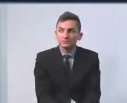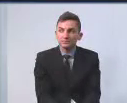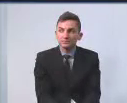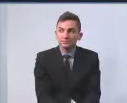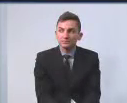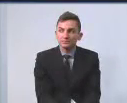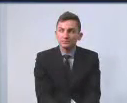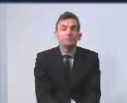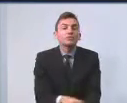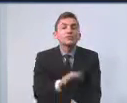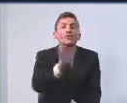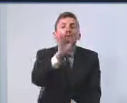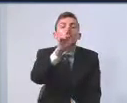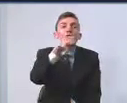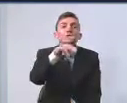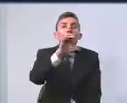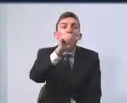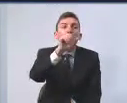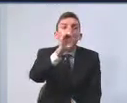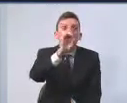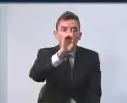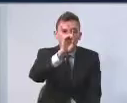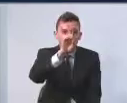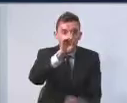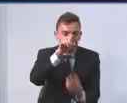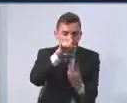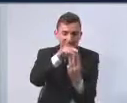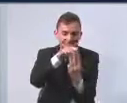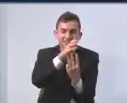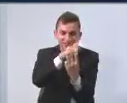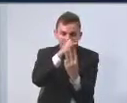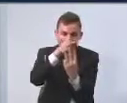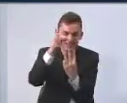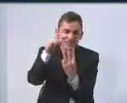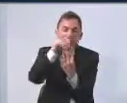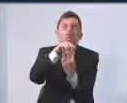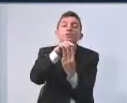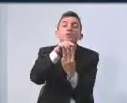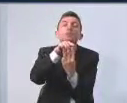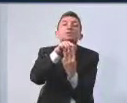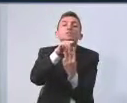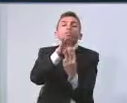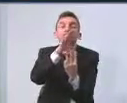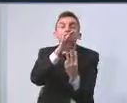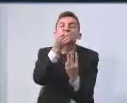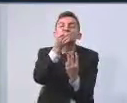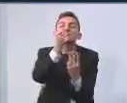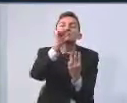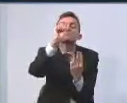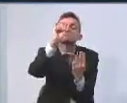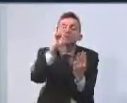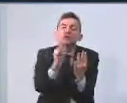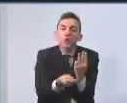do FUNCAD, que é uma das subdivisões, a previsão é de 6 milhões